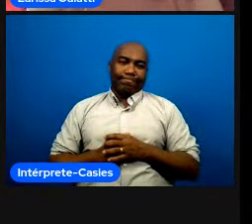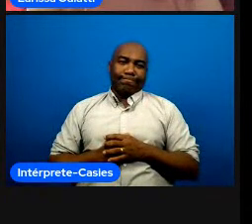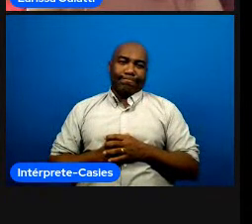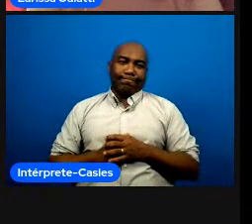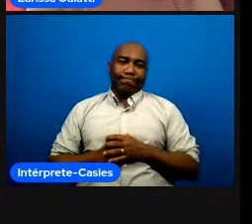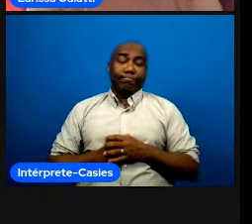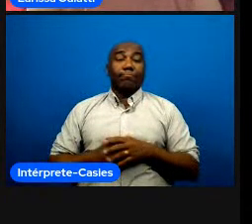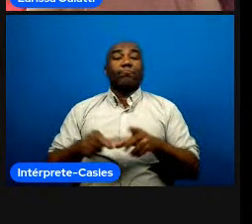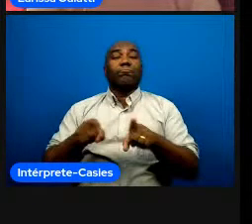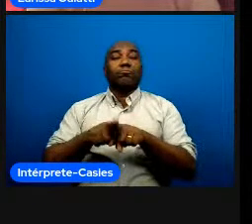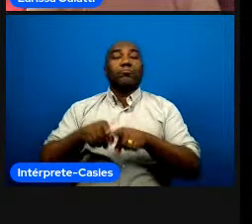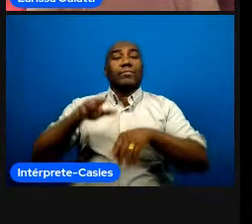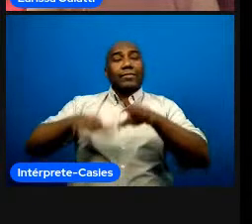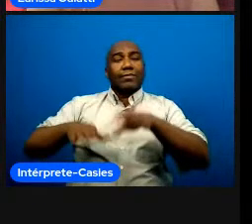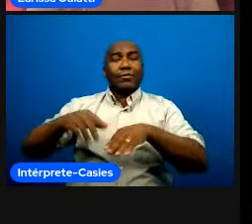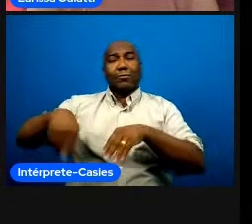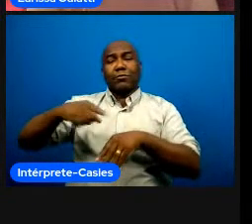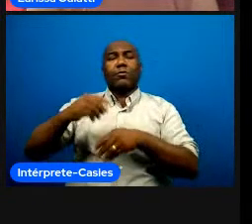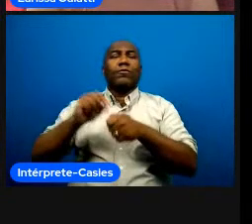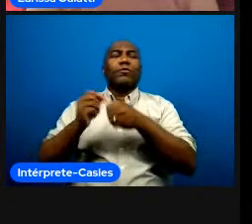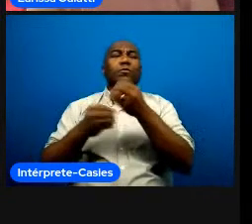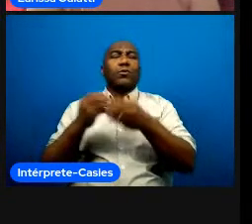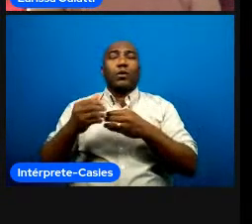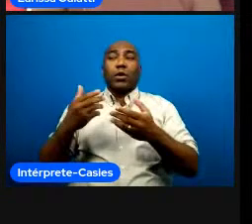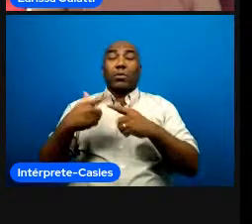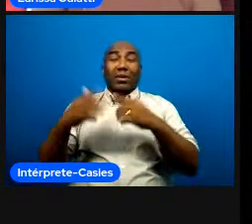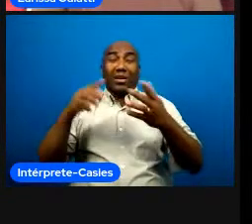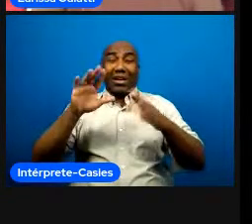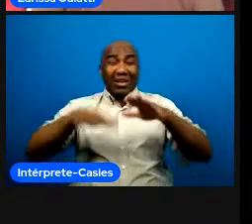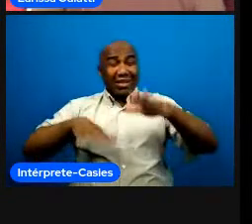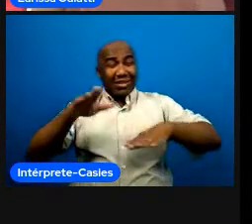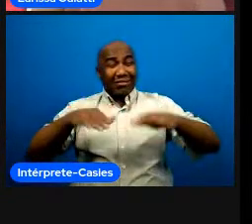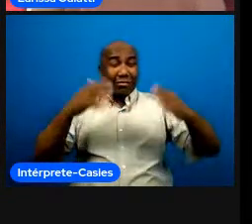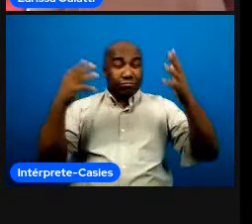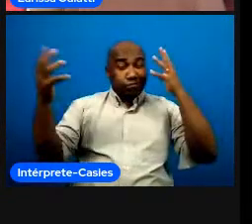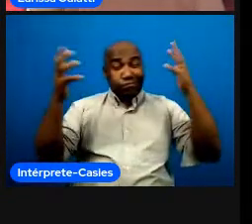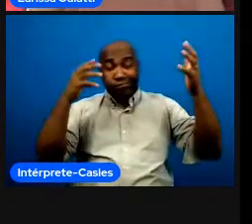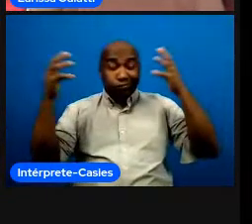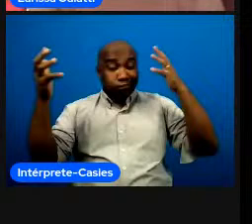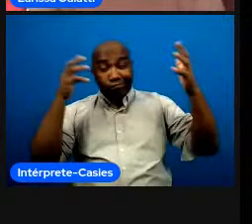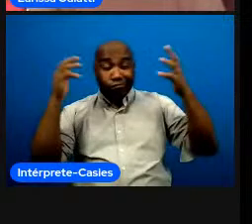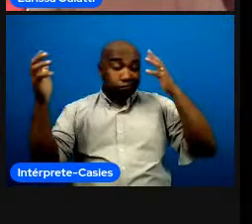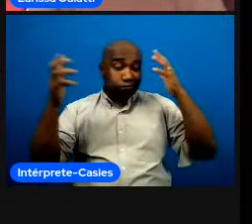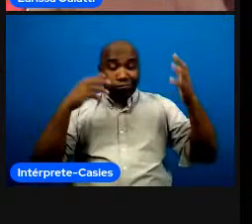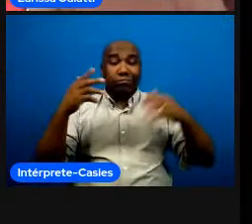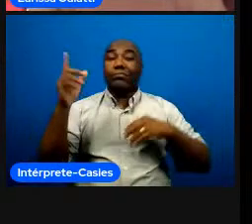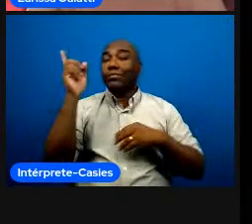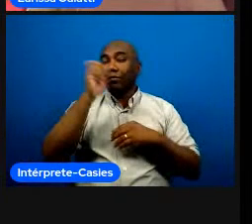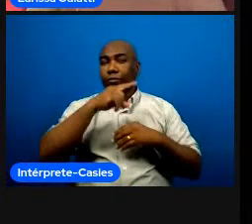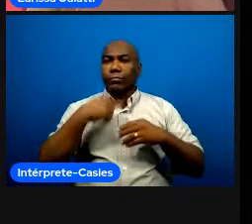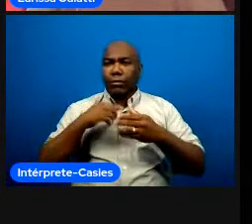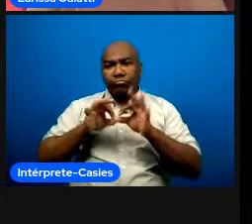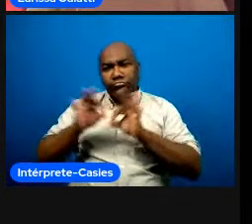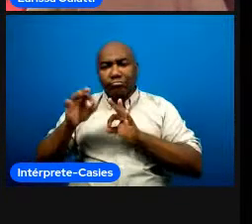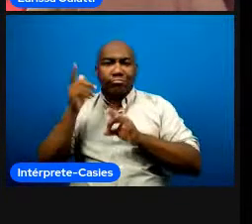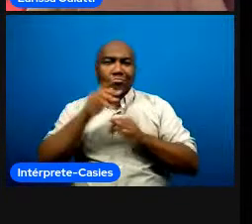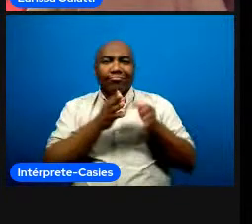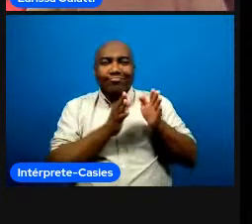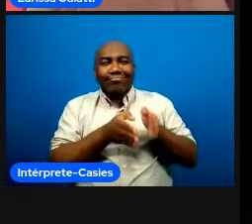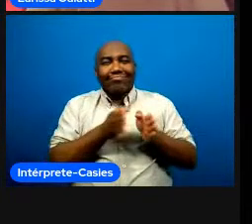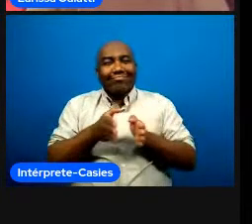e e gente às vezes está tão na correria que a gente não para nem para pensar como é que a gente faz quanto mais pensar como é que eu gostaria de fazer então